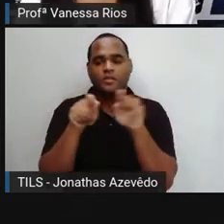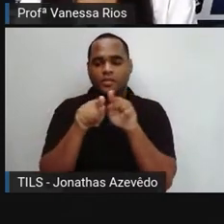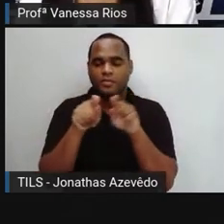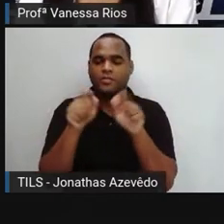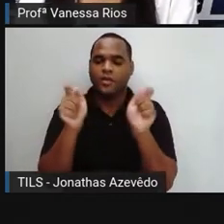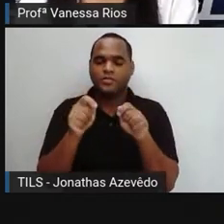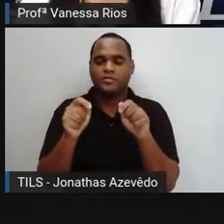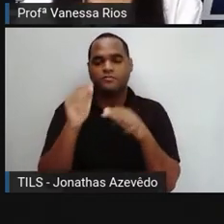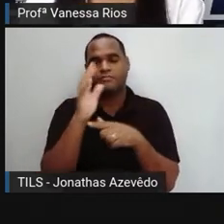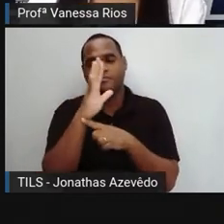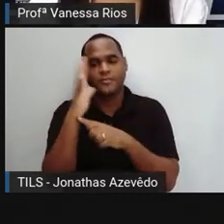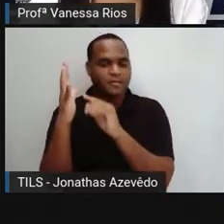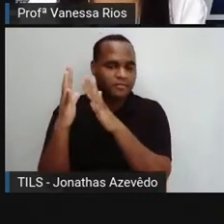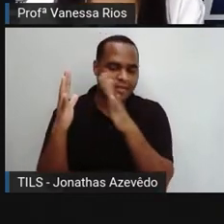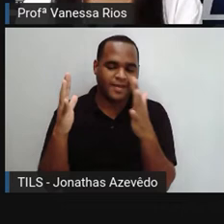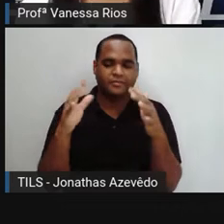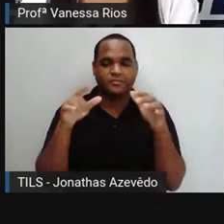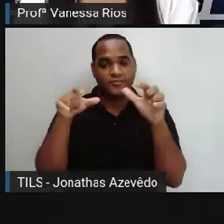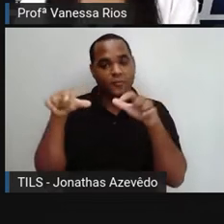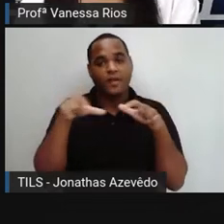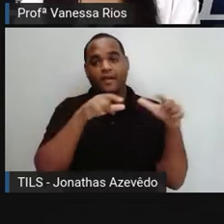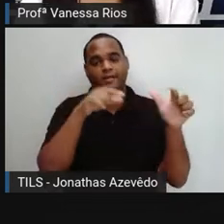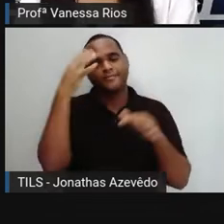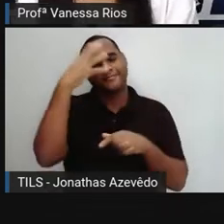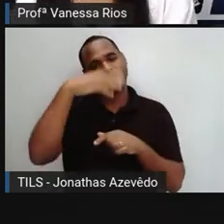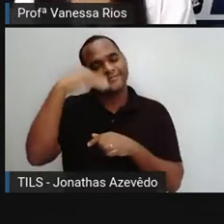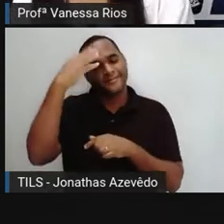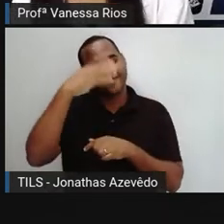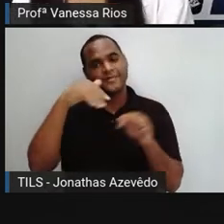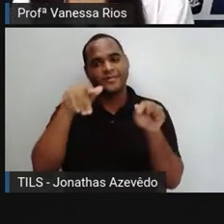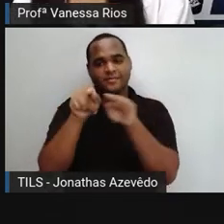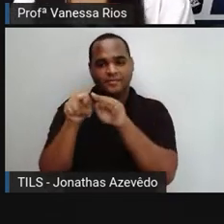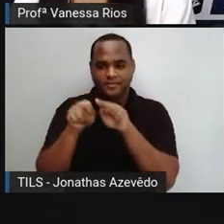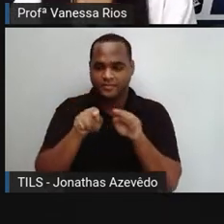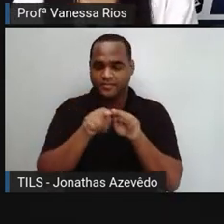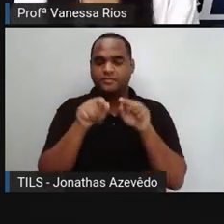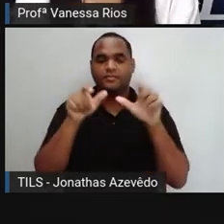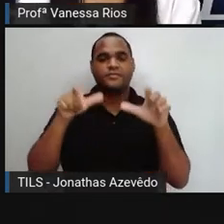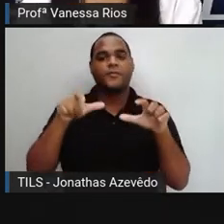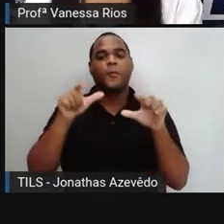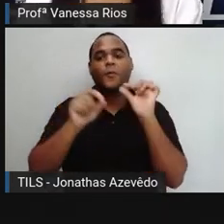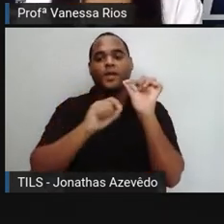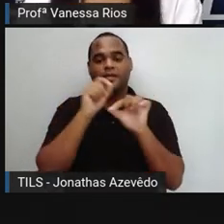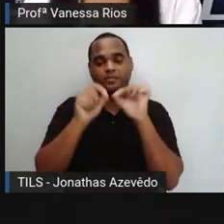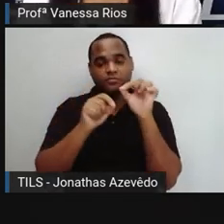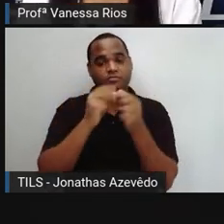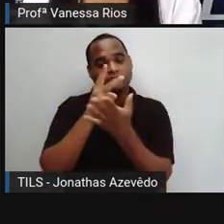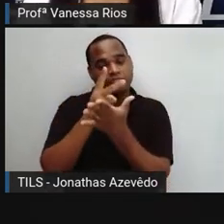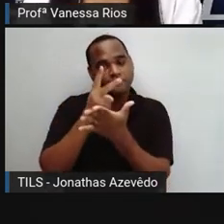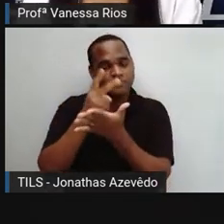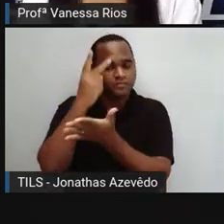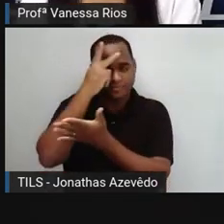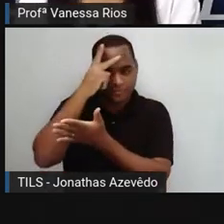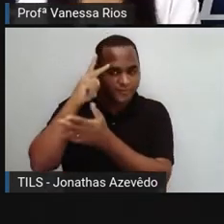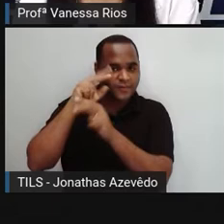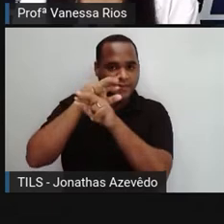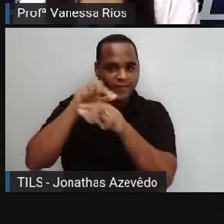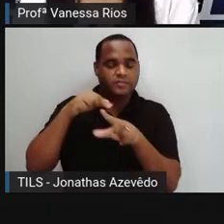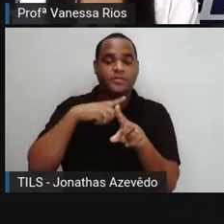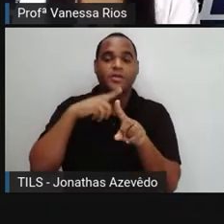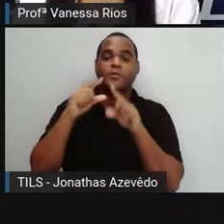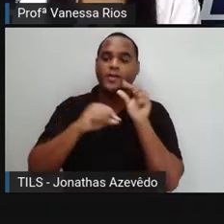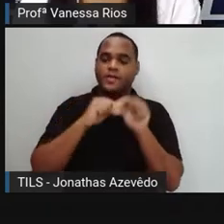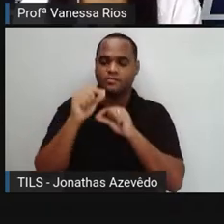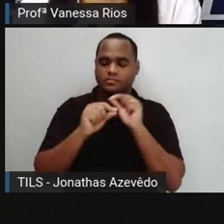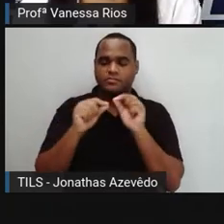paisagens, lugares e outros ambientes que nem sempre as pessoas aí, de certa forma, estarão